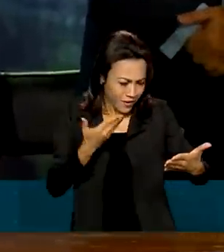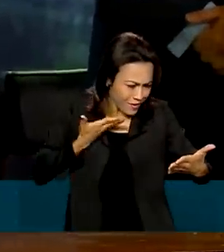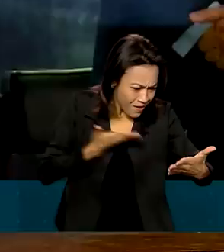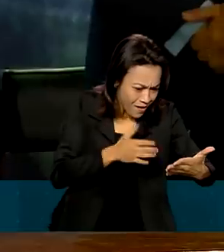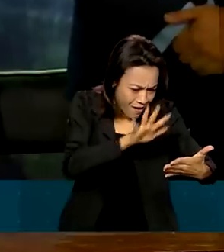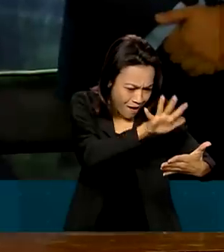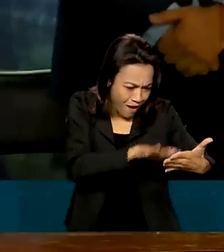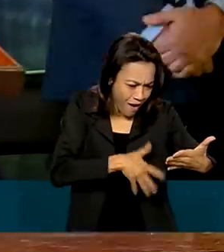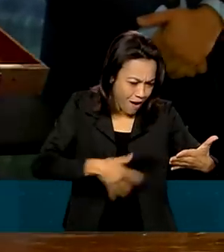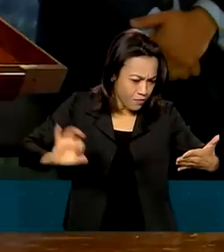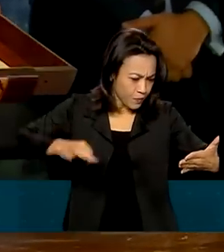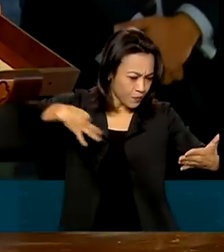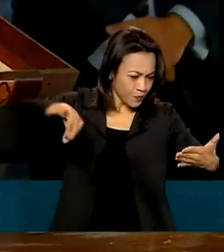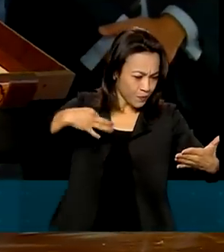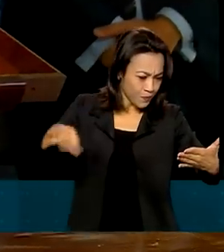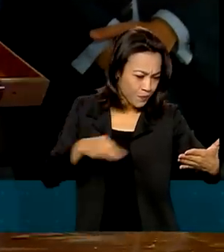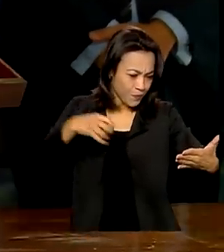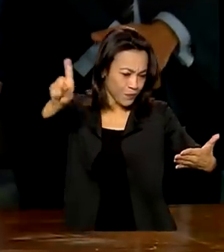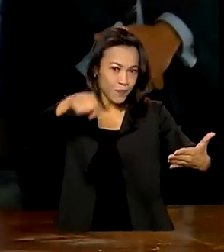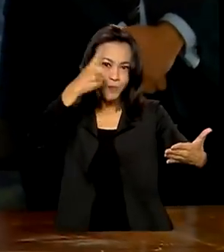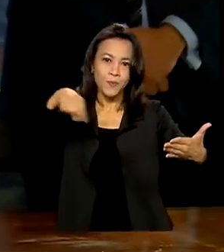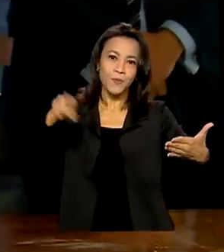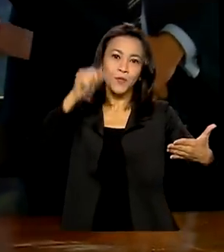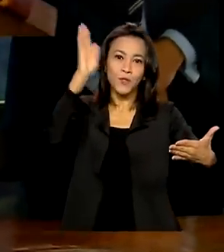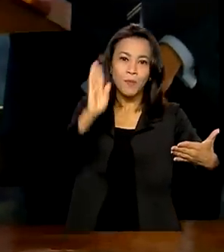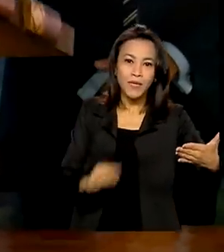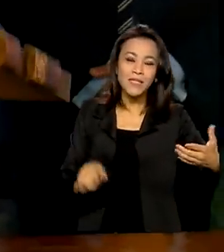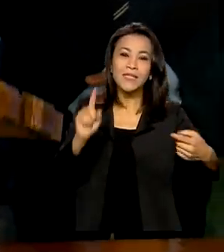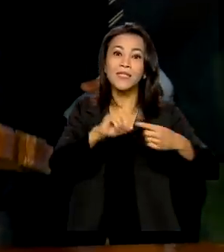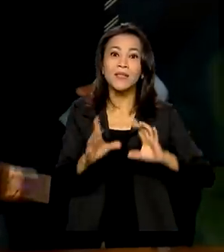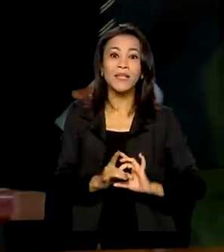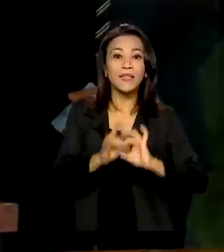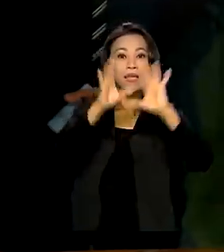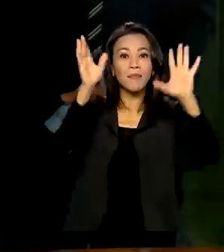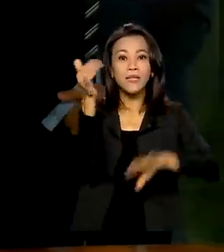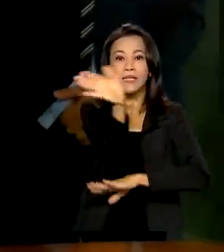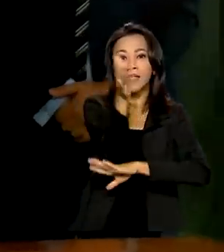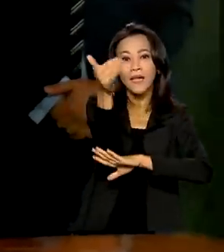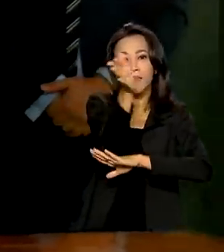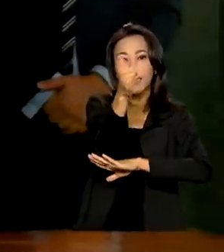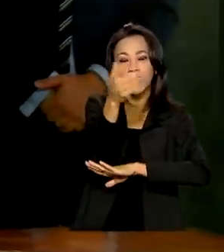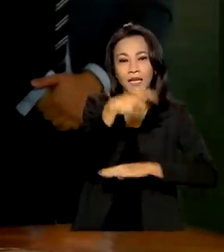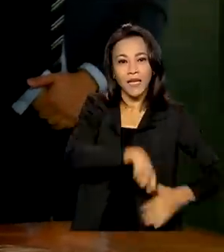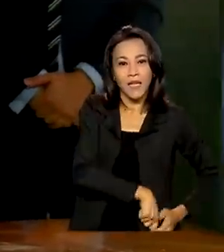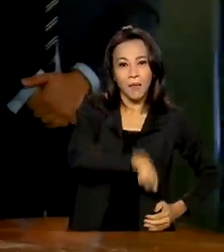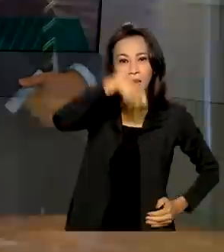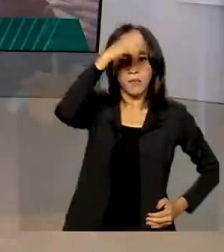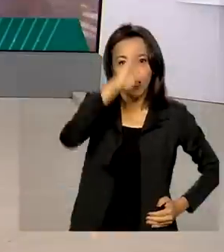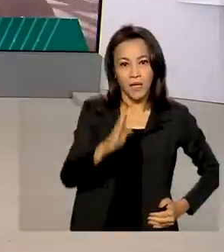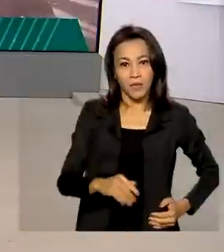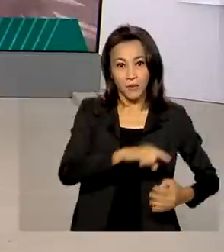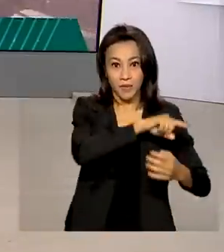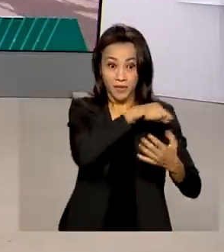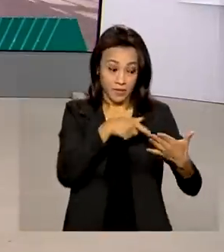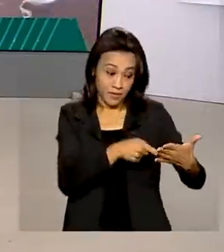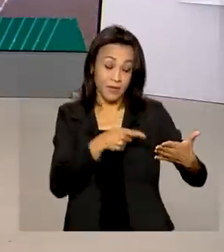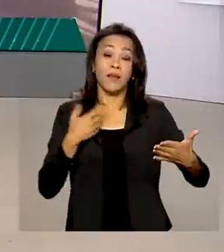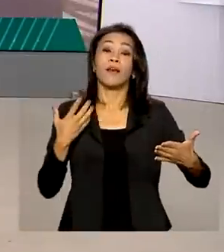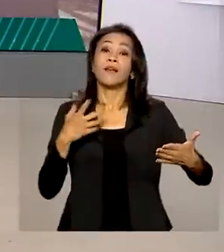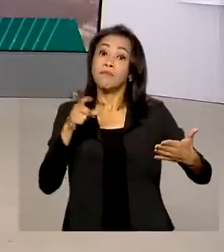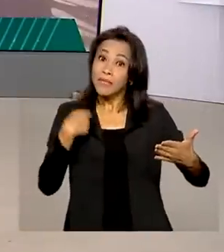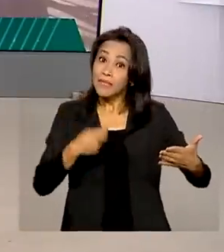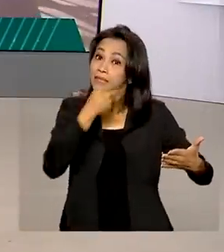partituras dos hinos nacional da Independência, da Bandeira e da Proclamação da República. As visitas